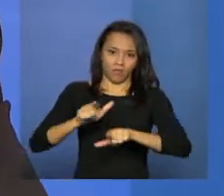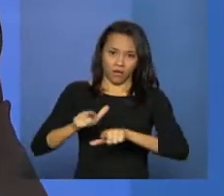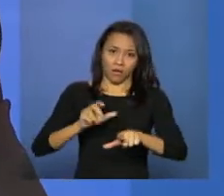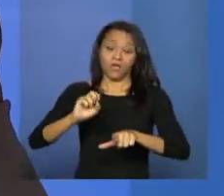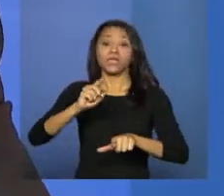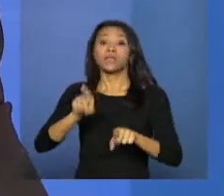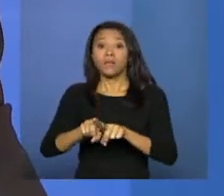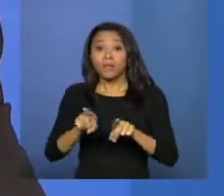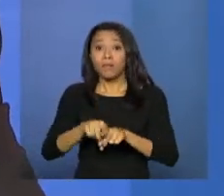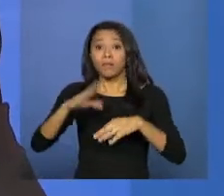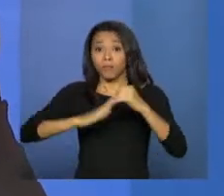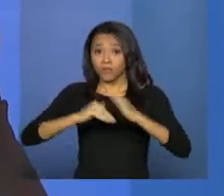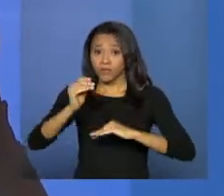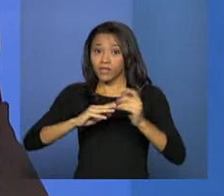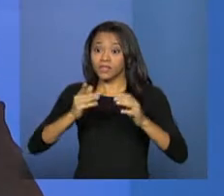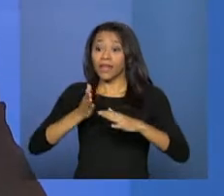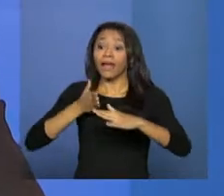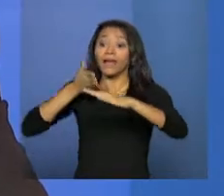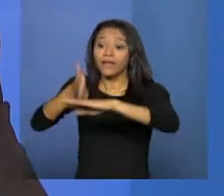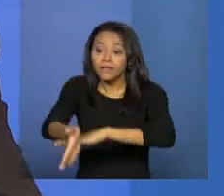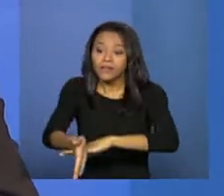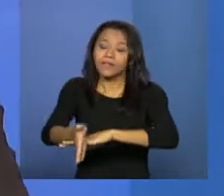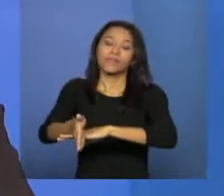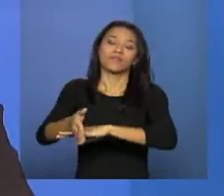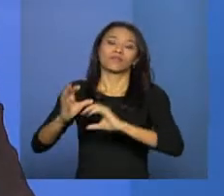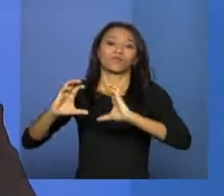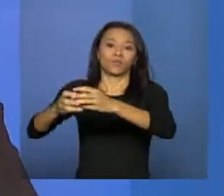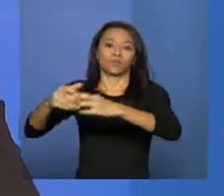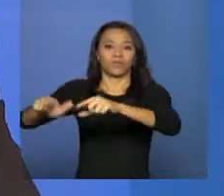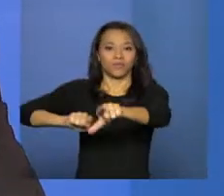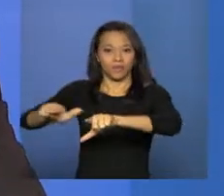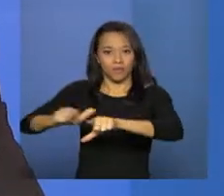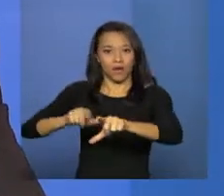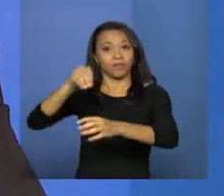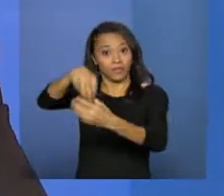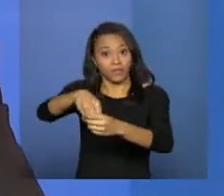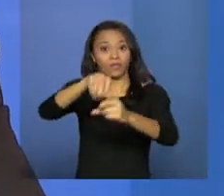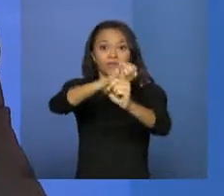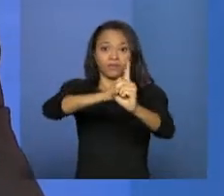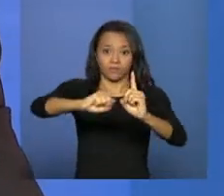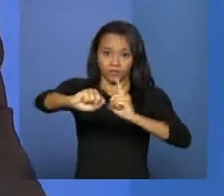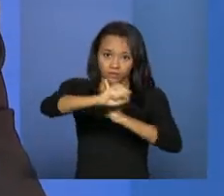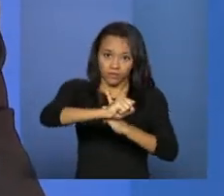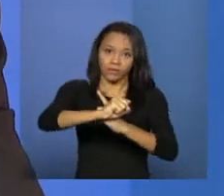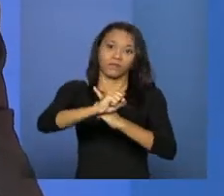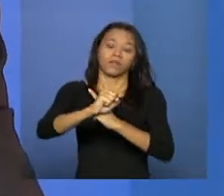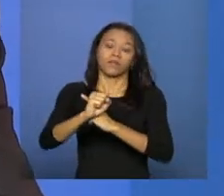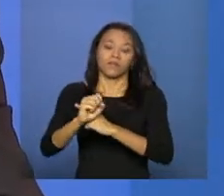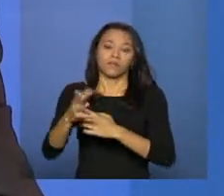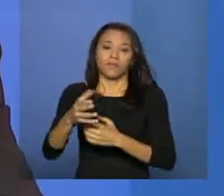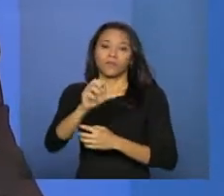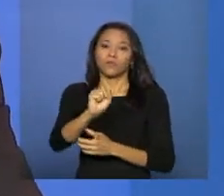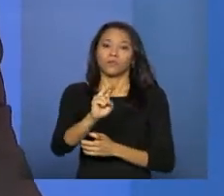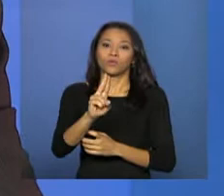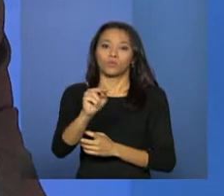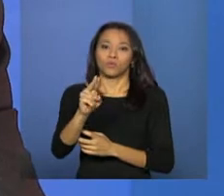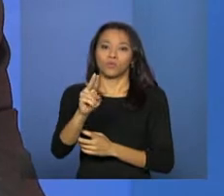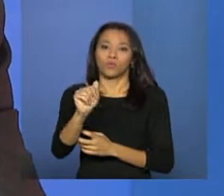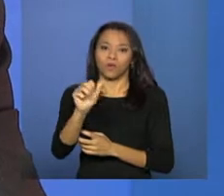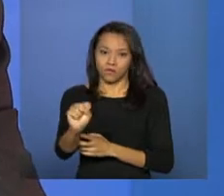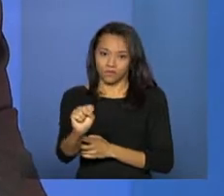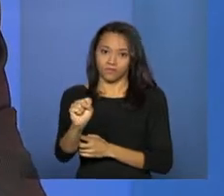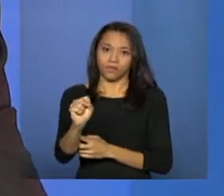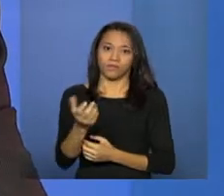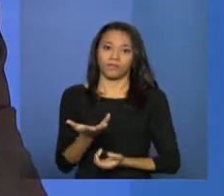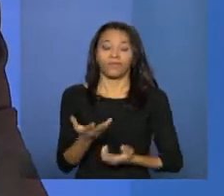para que esses profissionais possam contar com aportes teóricos importantes para qualificar a sua intervenção na assistência